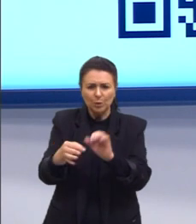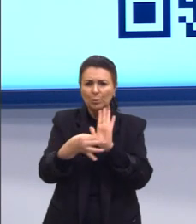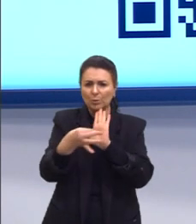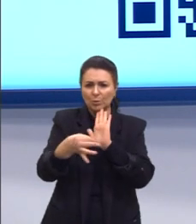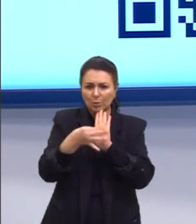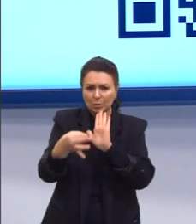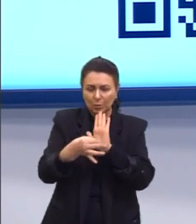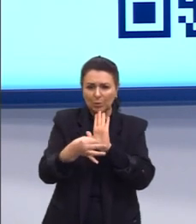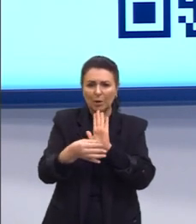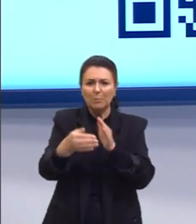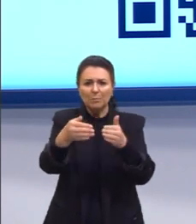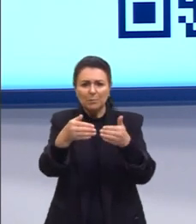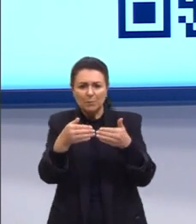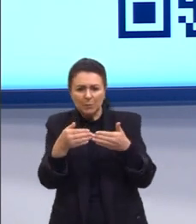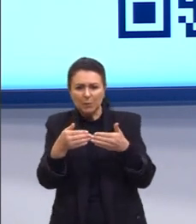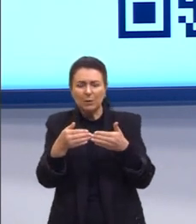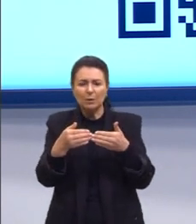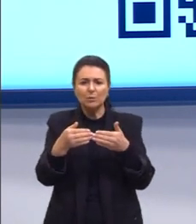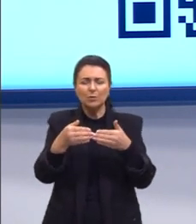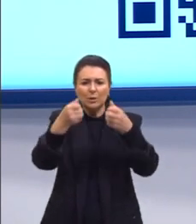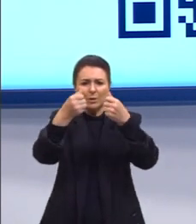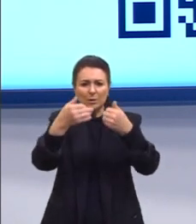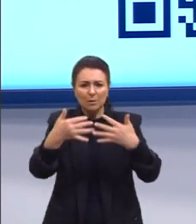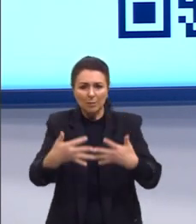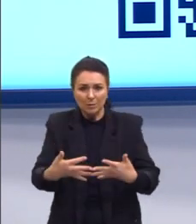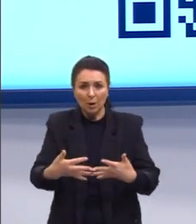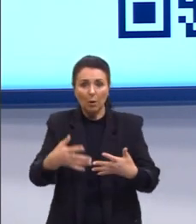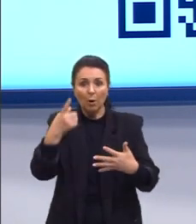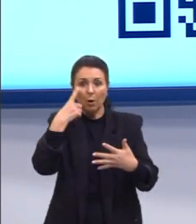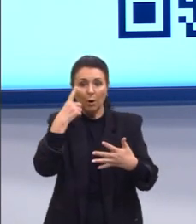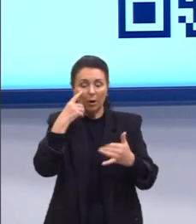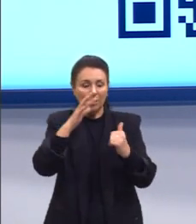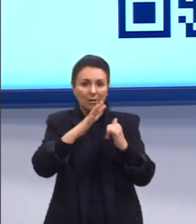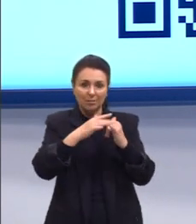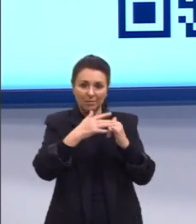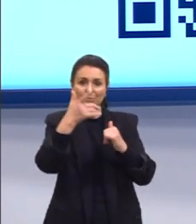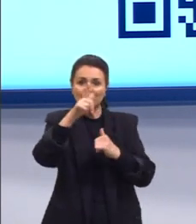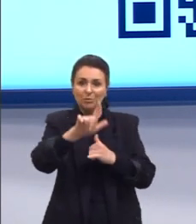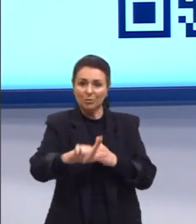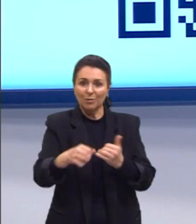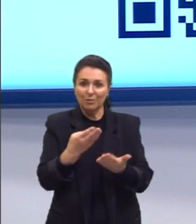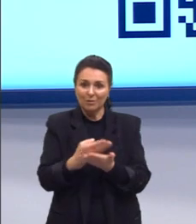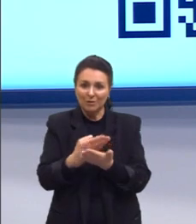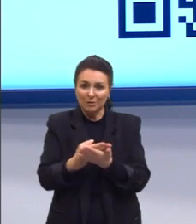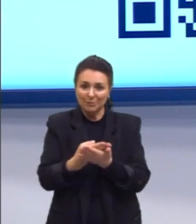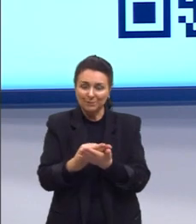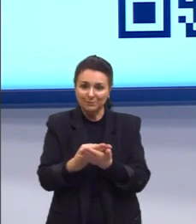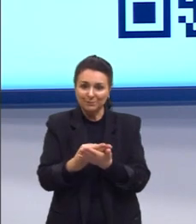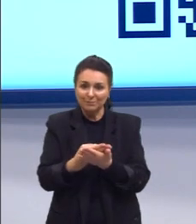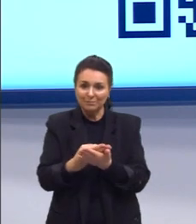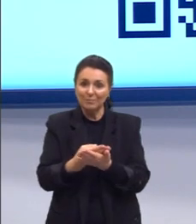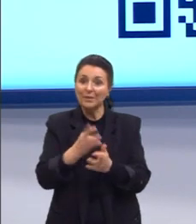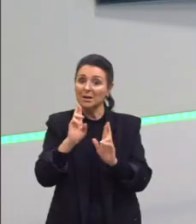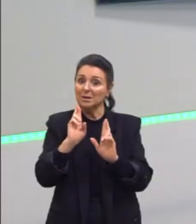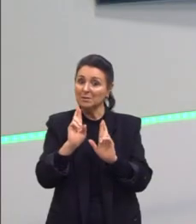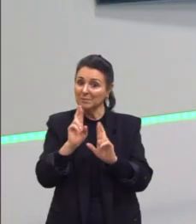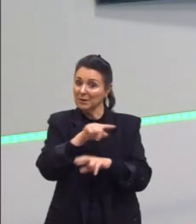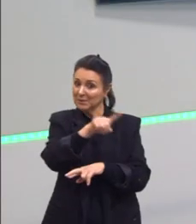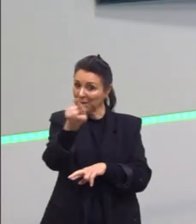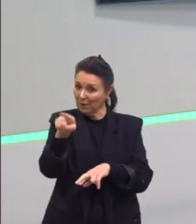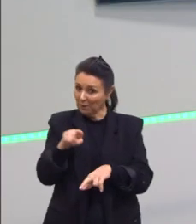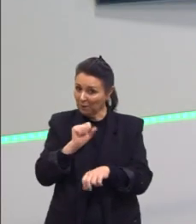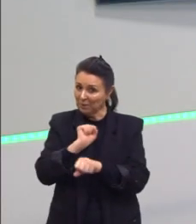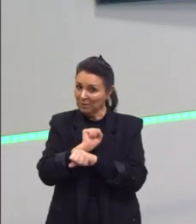dúvidas, e também assistir as aulas que já foram transmitidas para dar aquela revisada. Conto com vocês, então, na